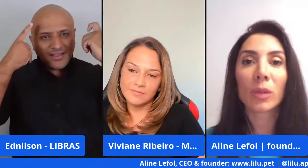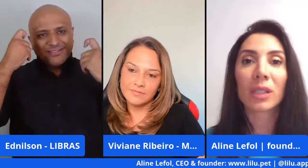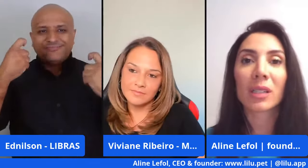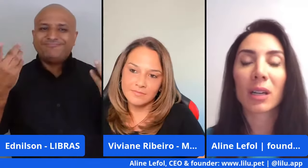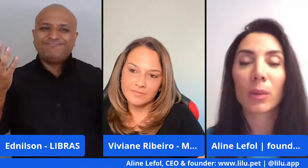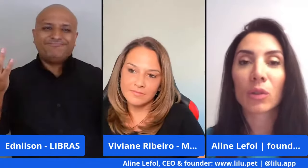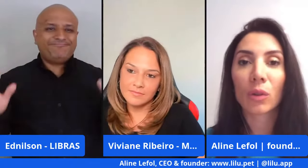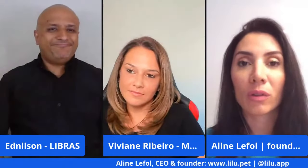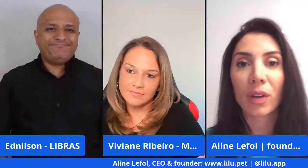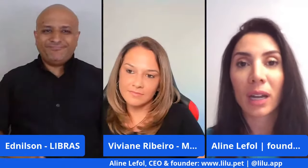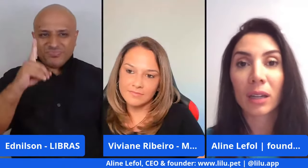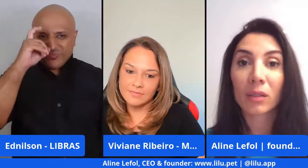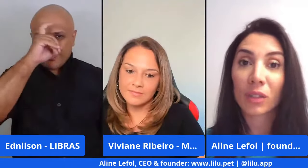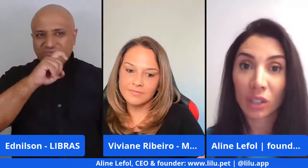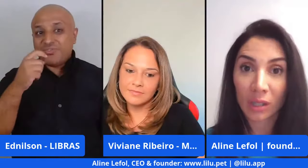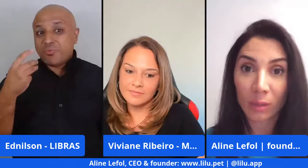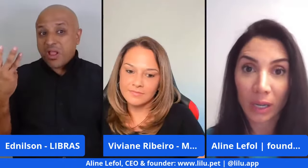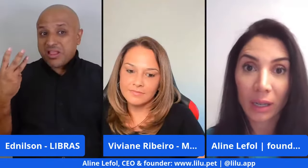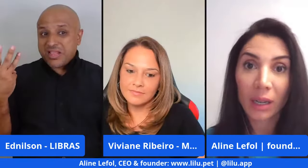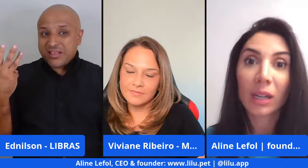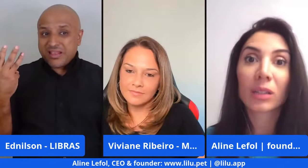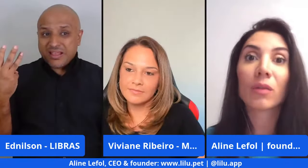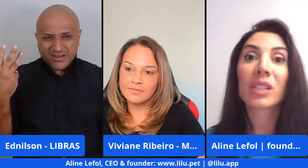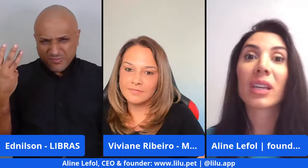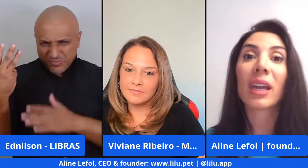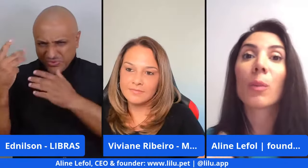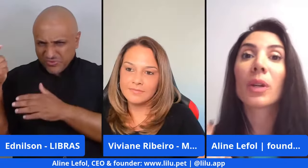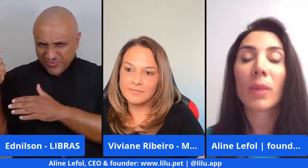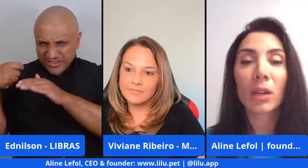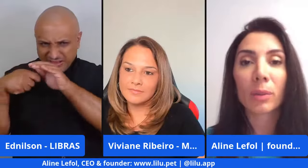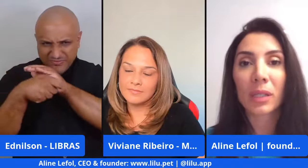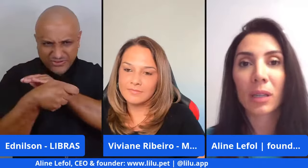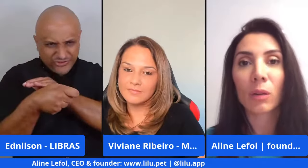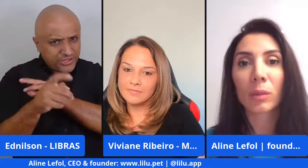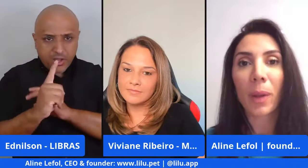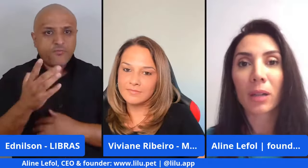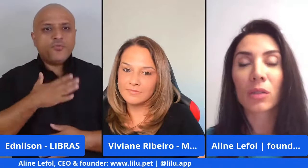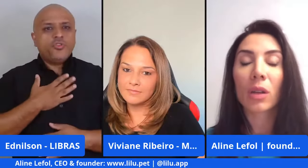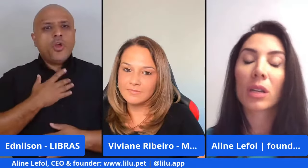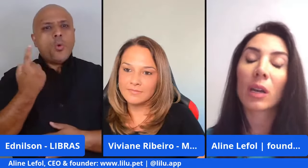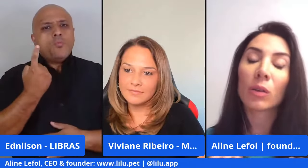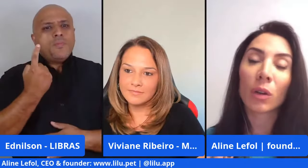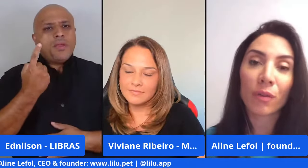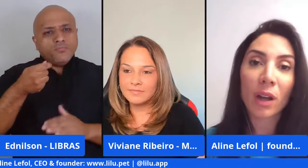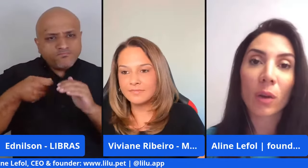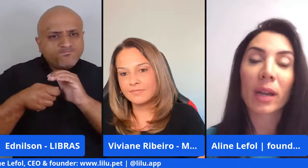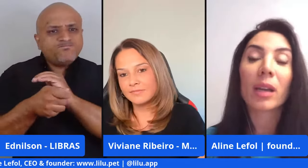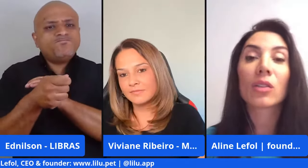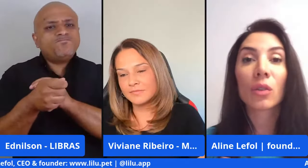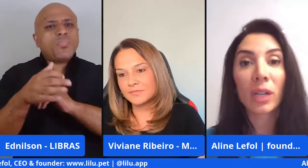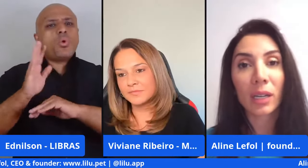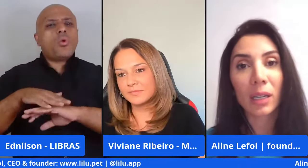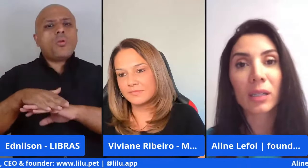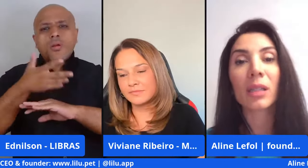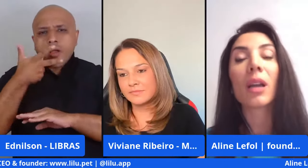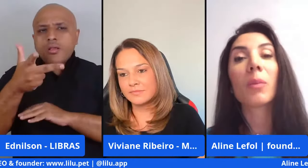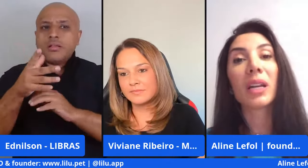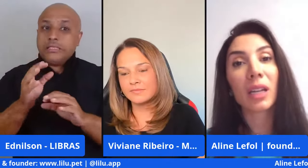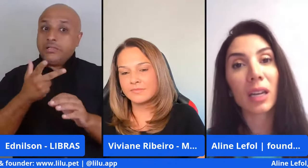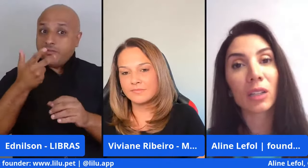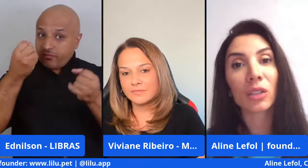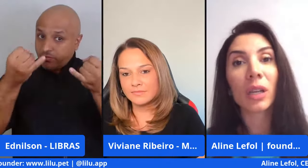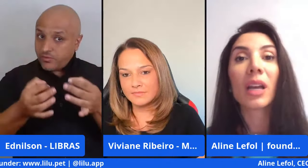dificilmente uma terceira pessoa vai investir também. Então, você é o primeiro que precisa dar um passo. E aí, que eu falo é, se organize,